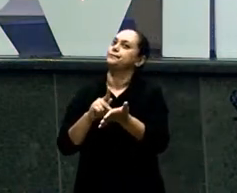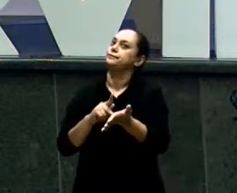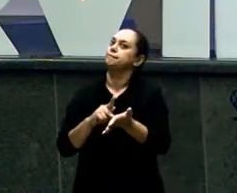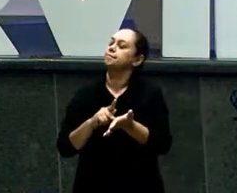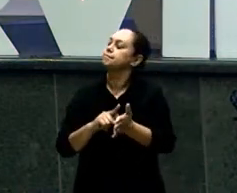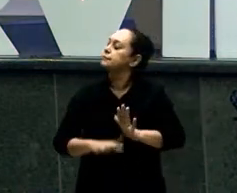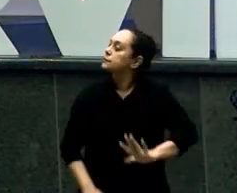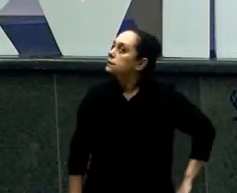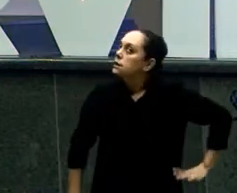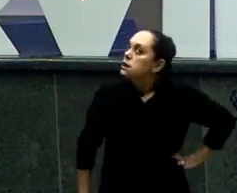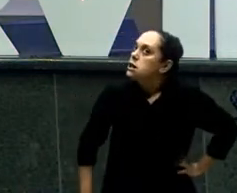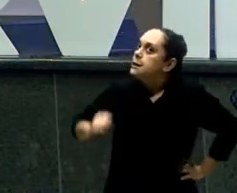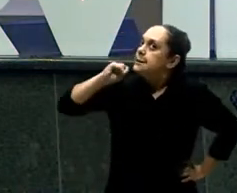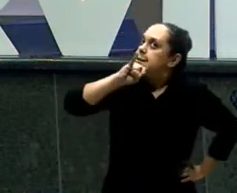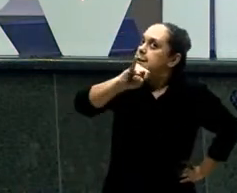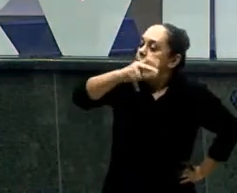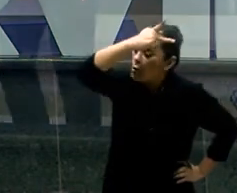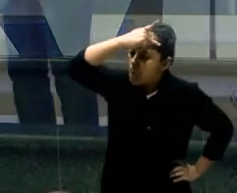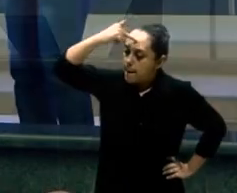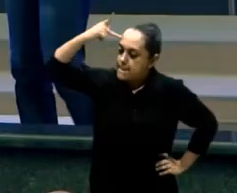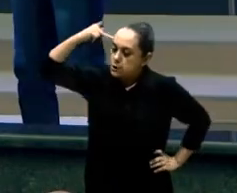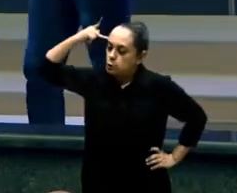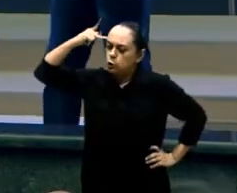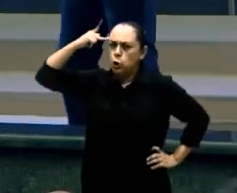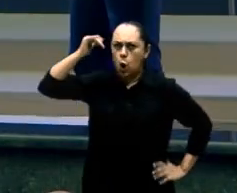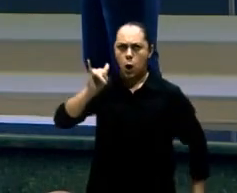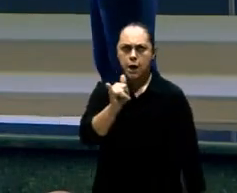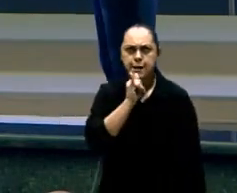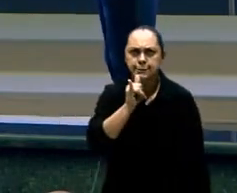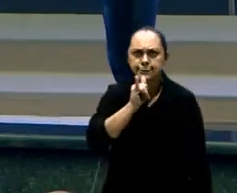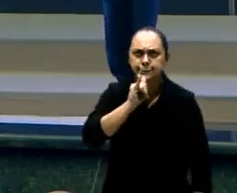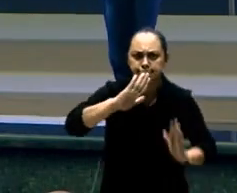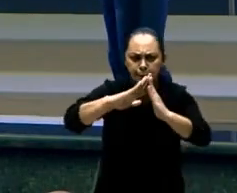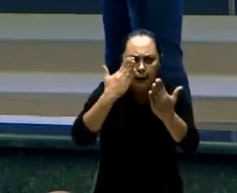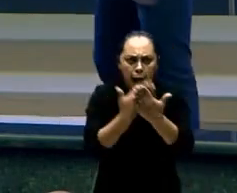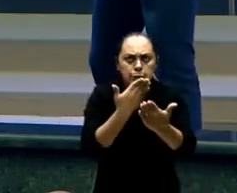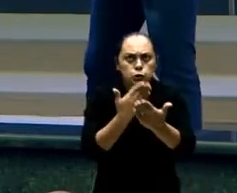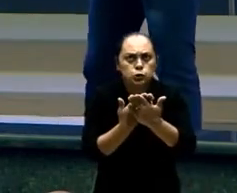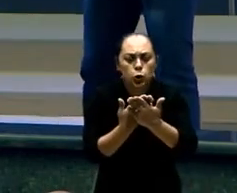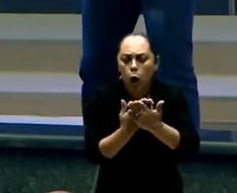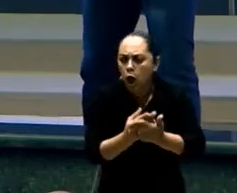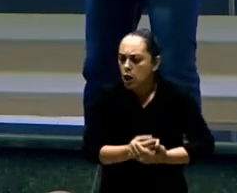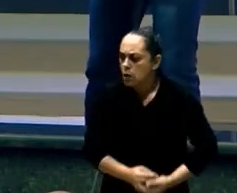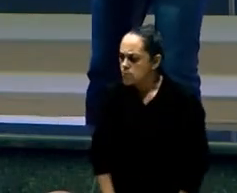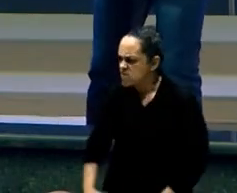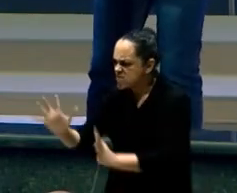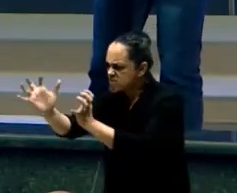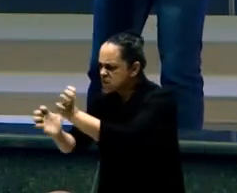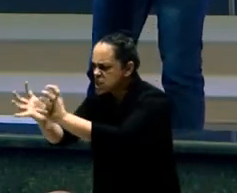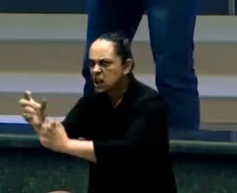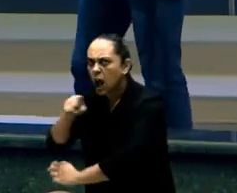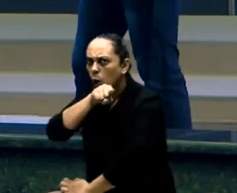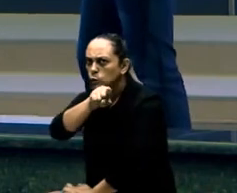irmã Ou com o teu irmão Você deixa? Hã? Não, pode bater Isso aqui merece Deixa